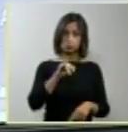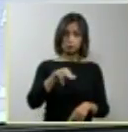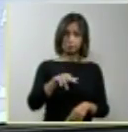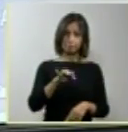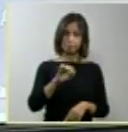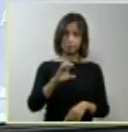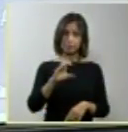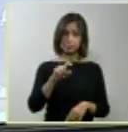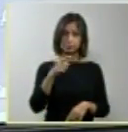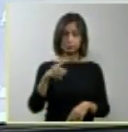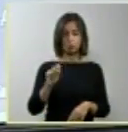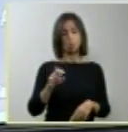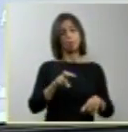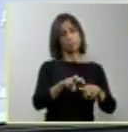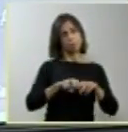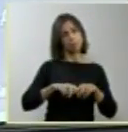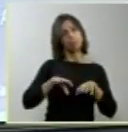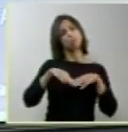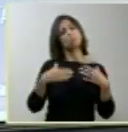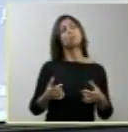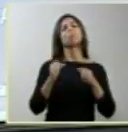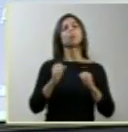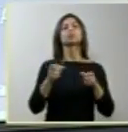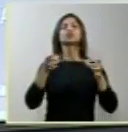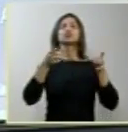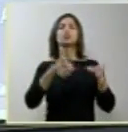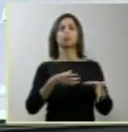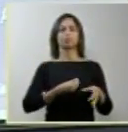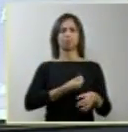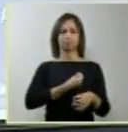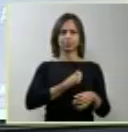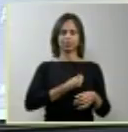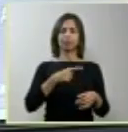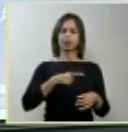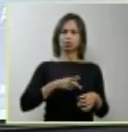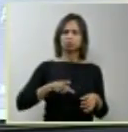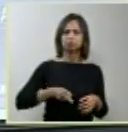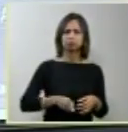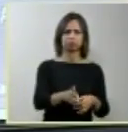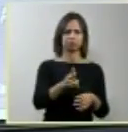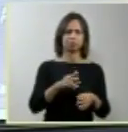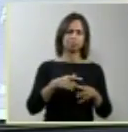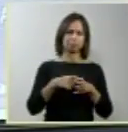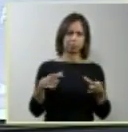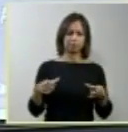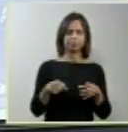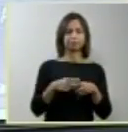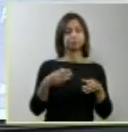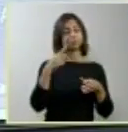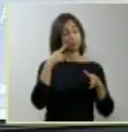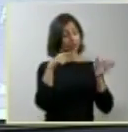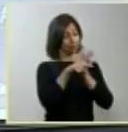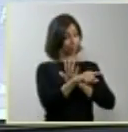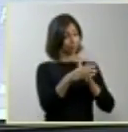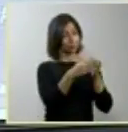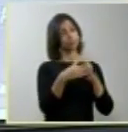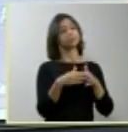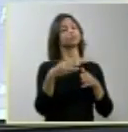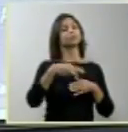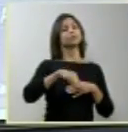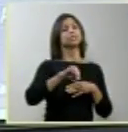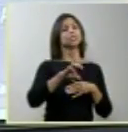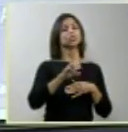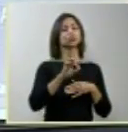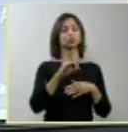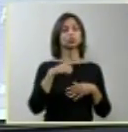pode haver uma sobrevida um pouco maior. Agora, ministro, o êxito é letal